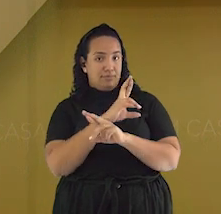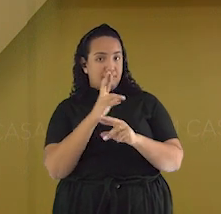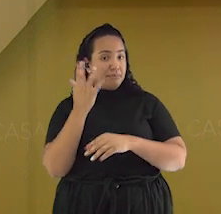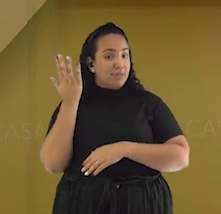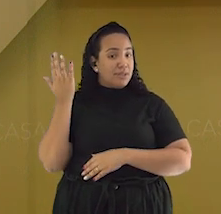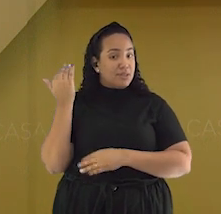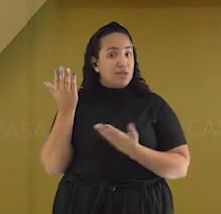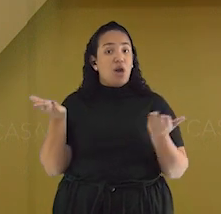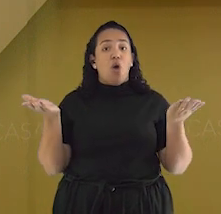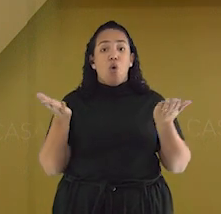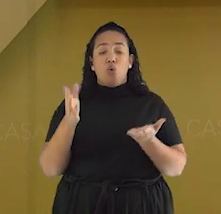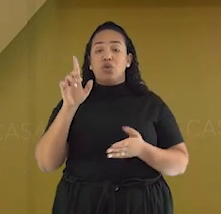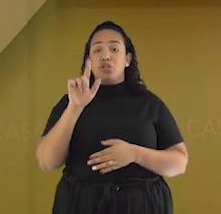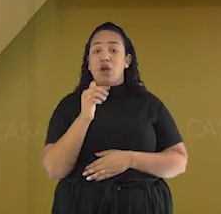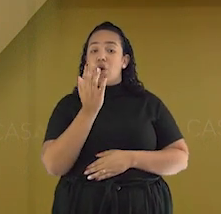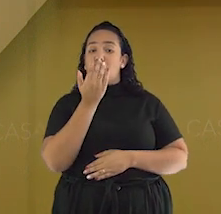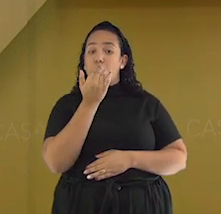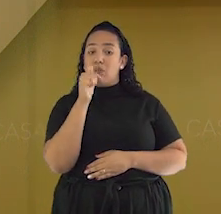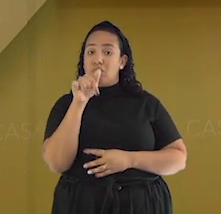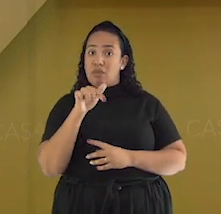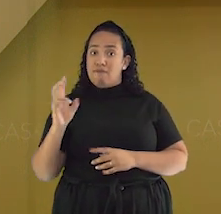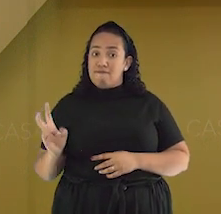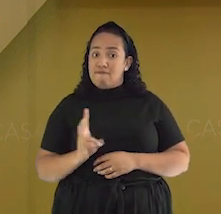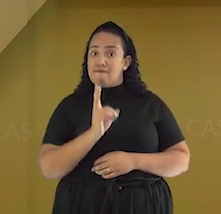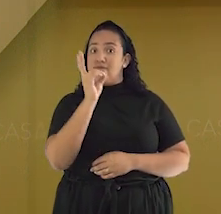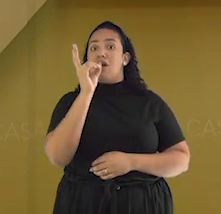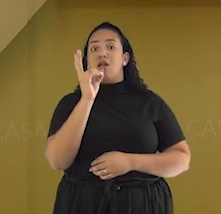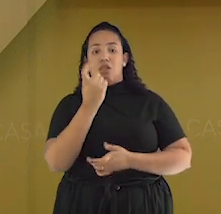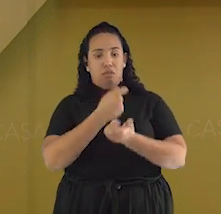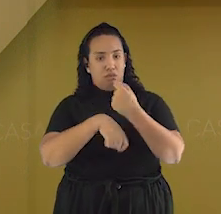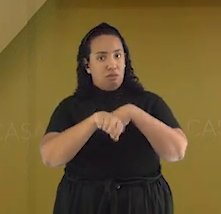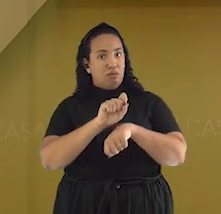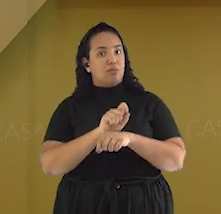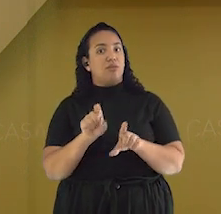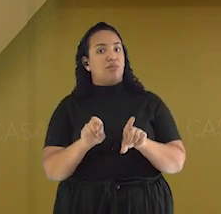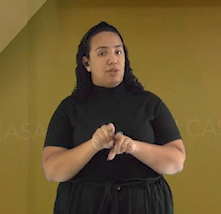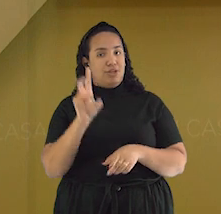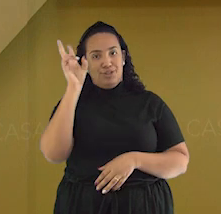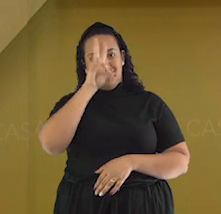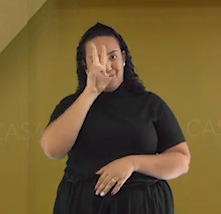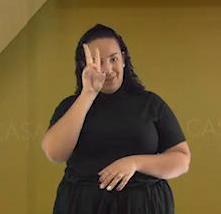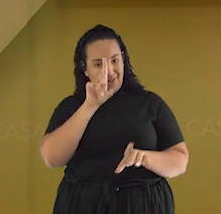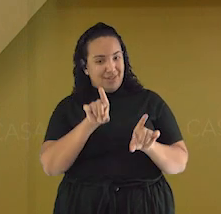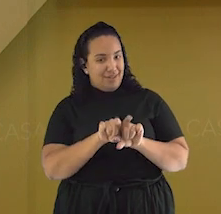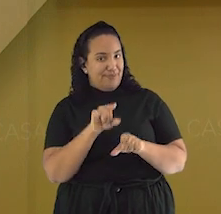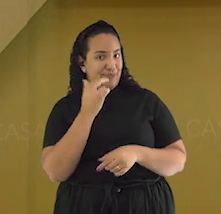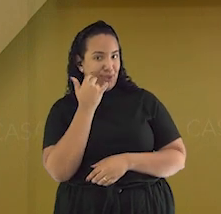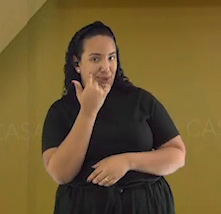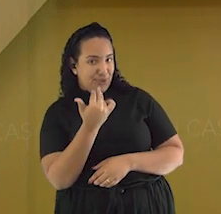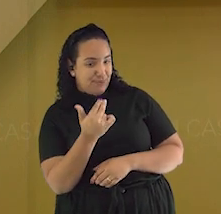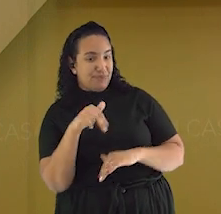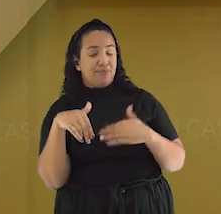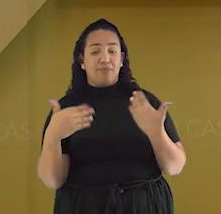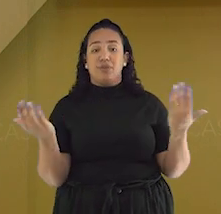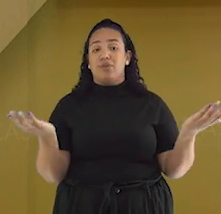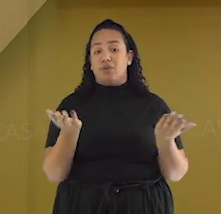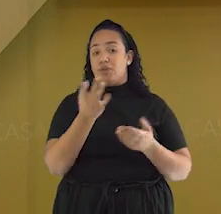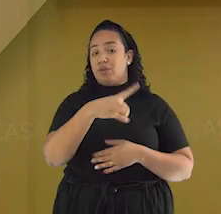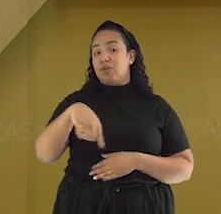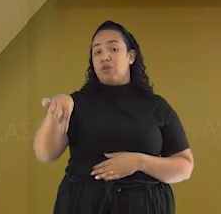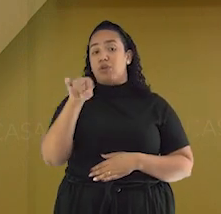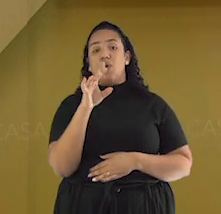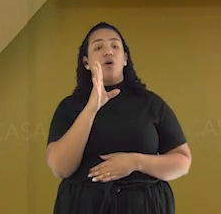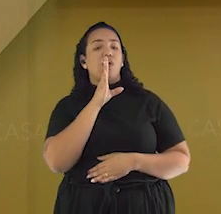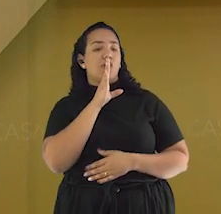se reflete em pratos típicos de alto valor econômico, inclusive, histórico e também nutricional. Agora, iremos conhecer alguns